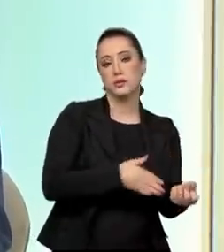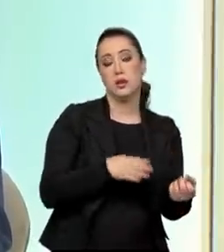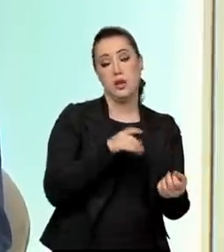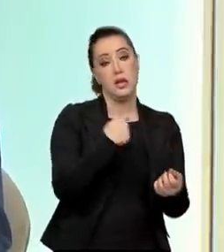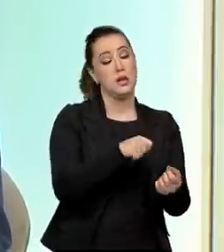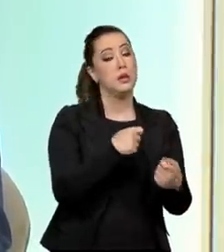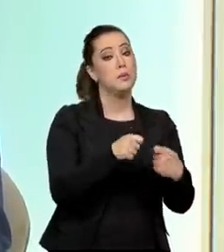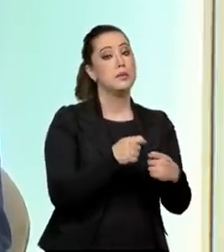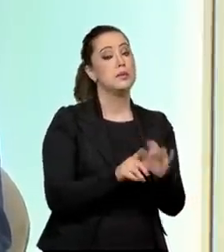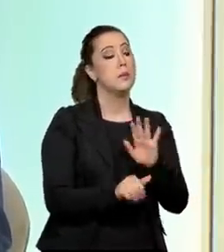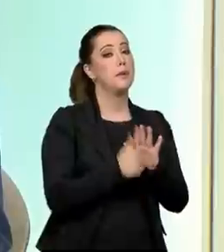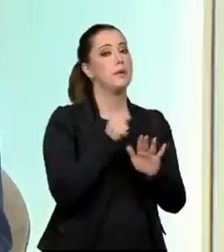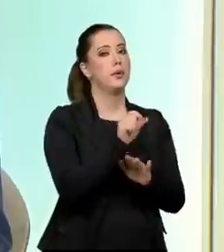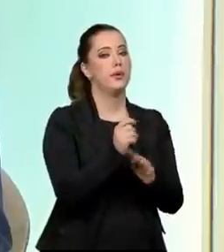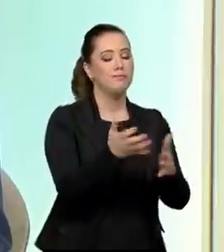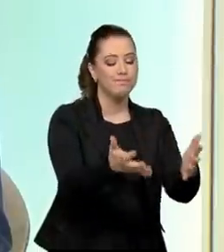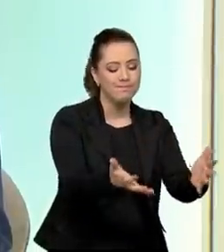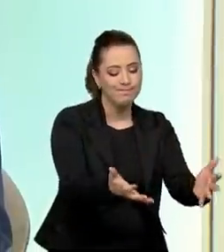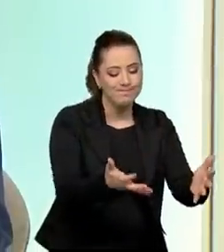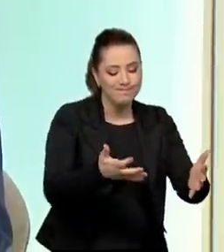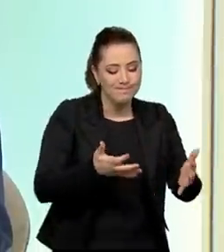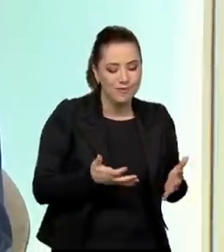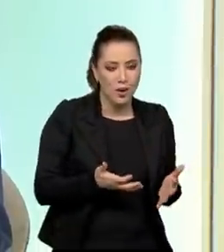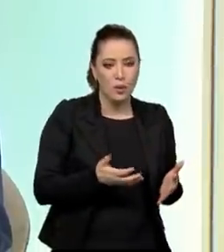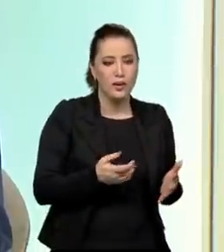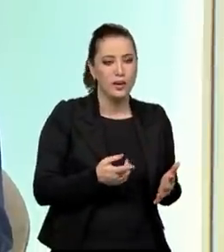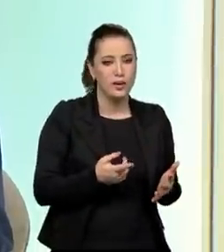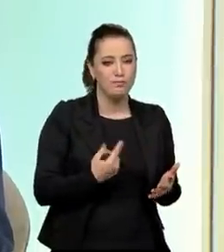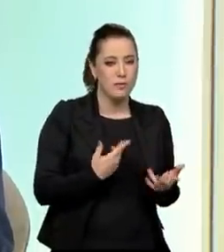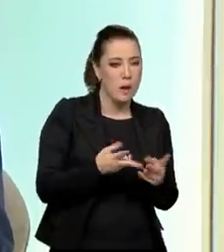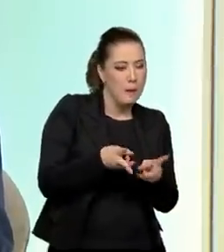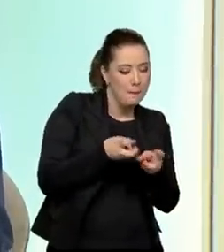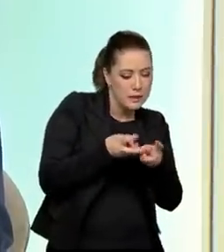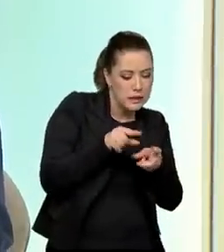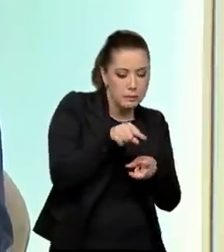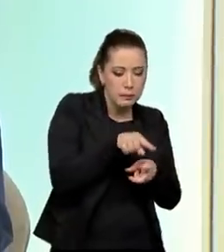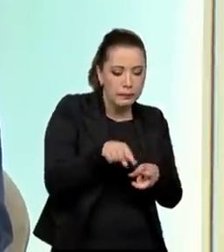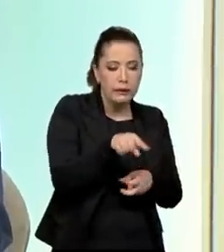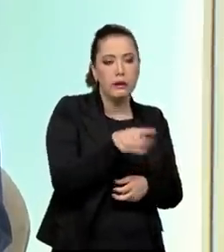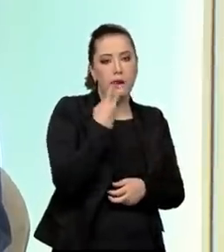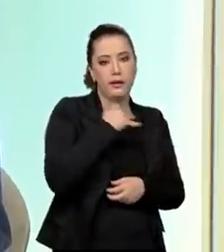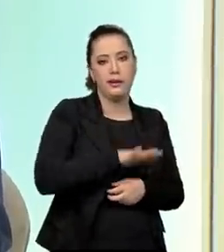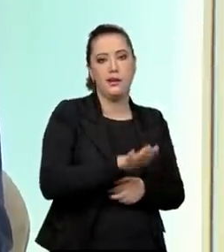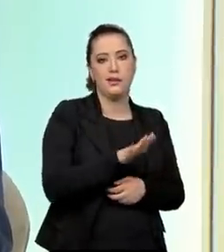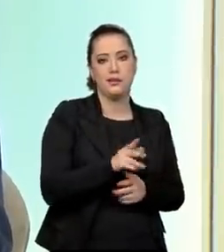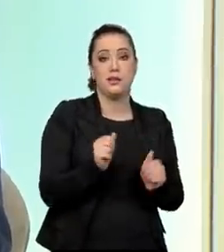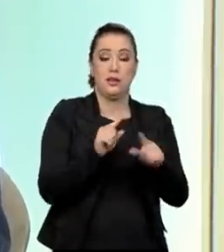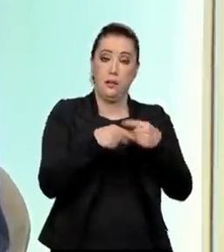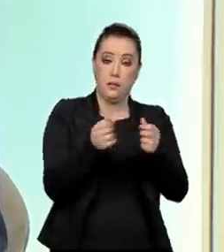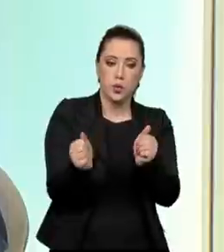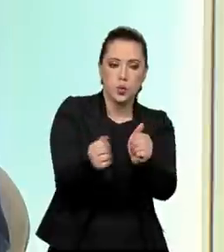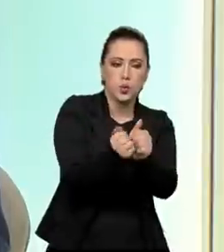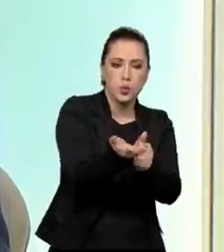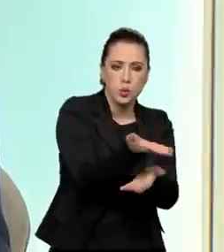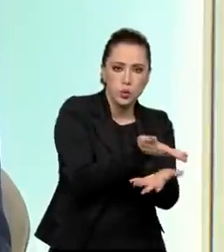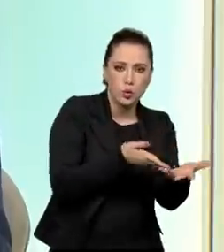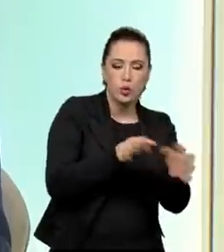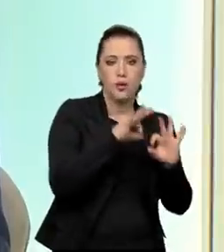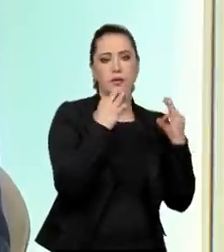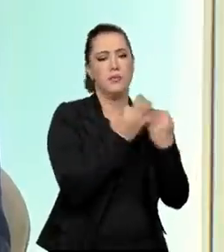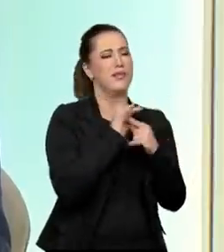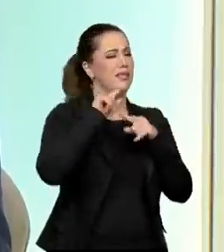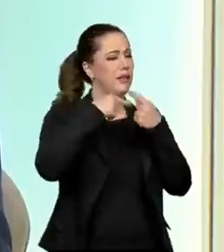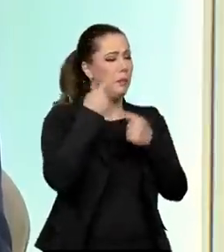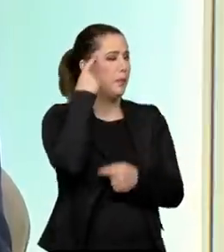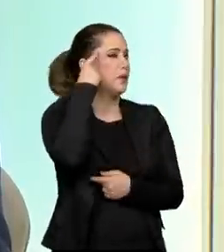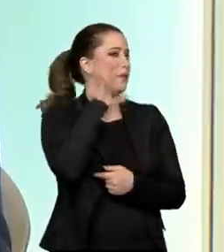fazer um esforço realmente de escuta, envolver as famílias para depois começar a correr atrás da recuperação de,